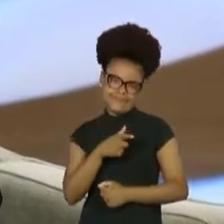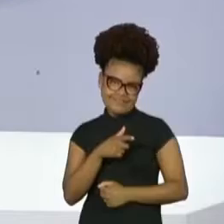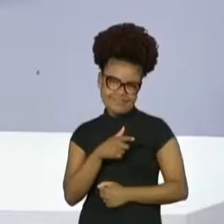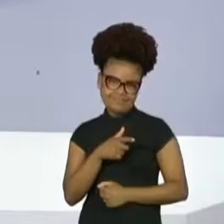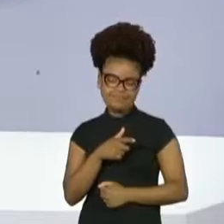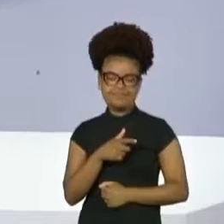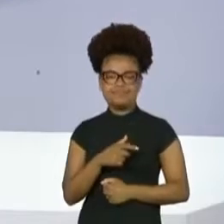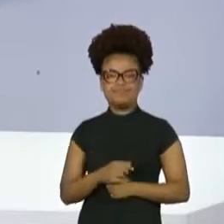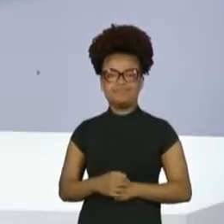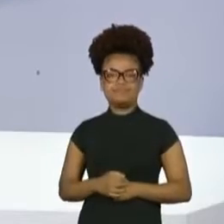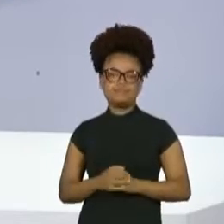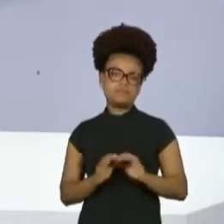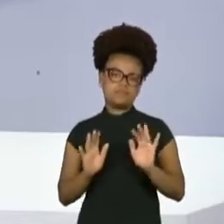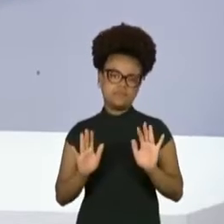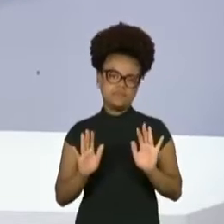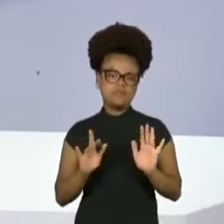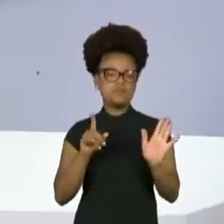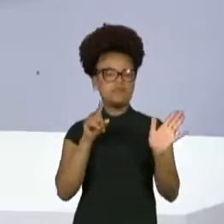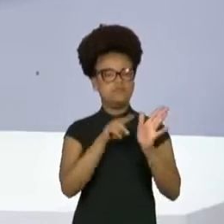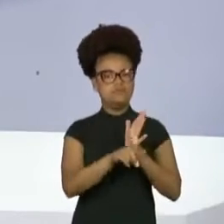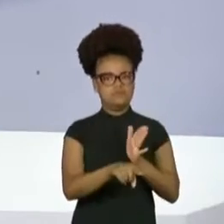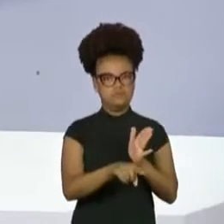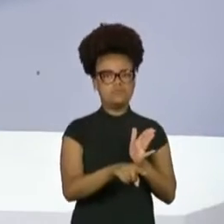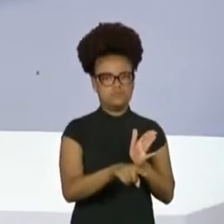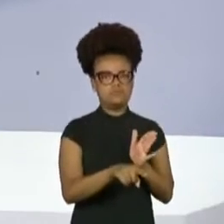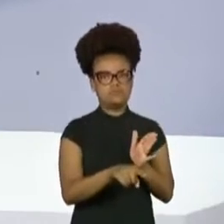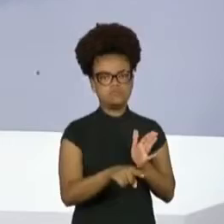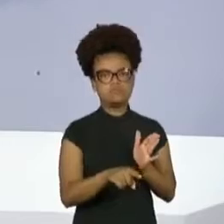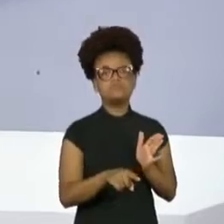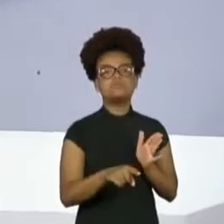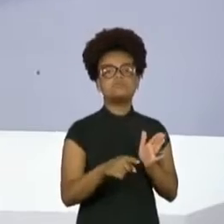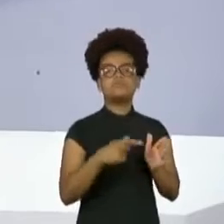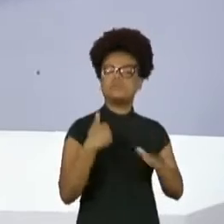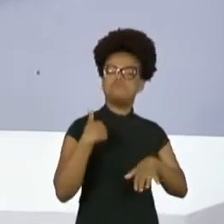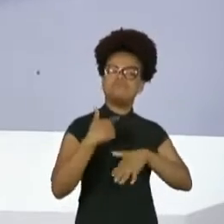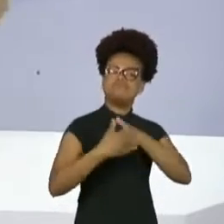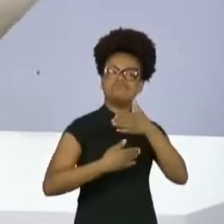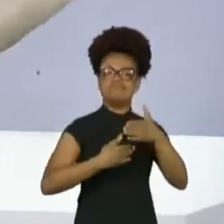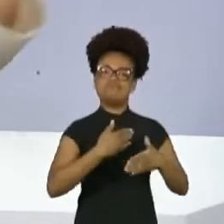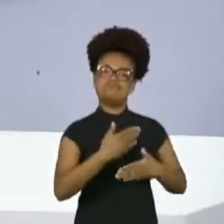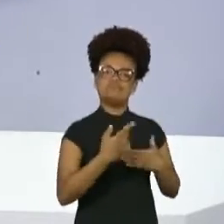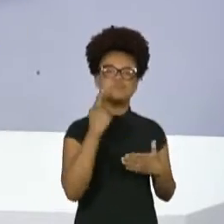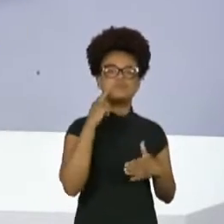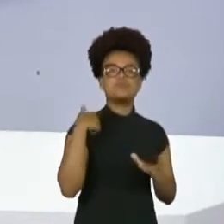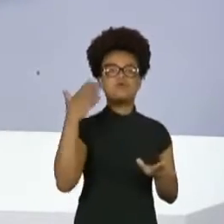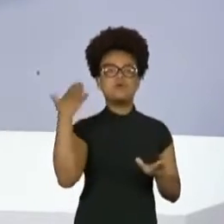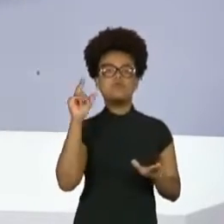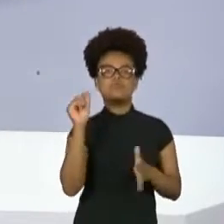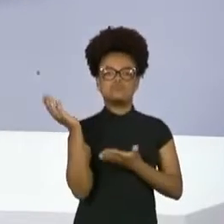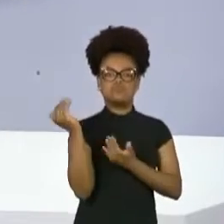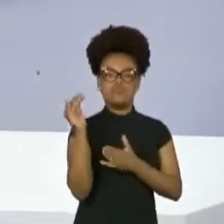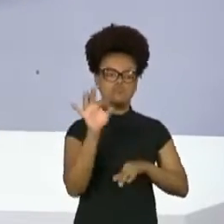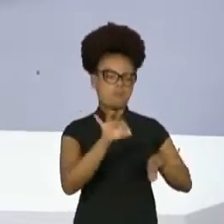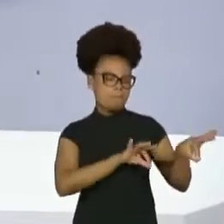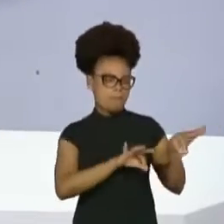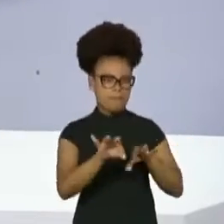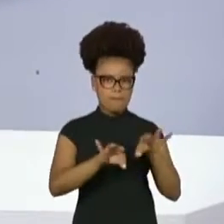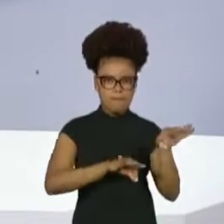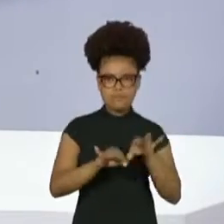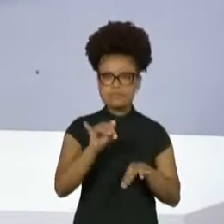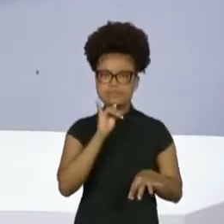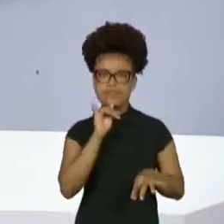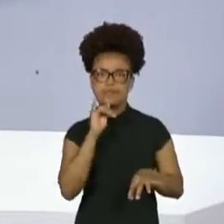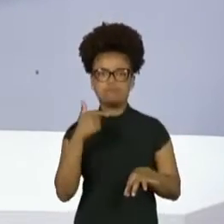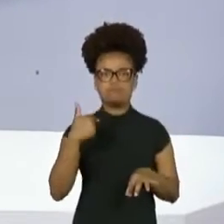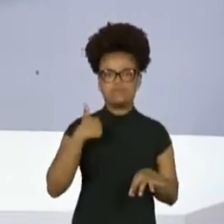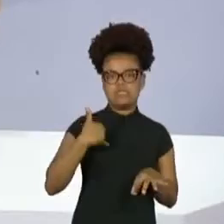essa é uma pergunta que a gente se faz, né? Porque quando a gente vai ficando, quando a gente é muito jovem, a gente vai fazendo planos. Ah, eu quero com 30, eu quero